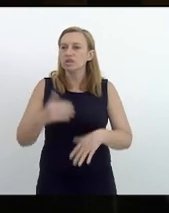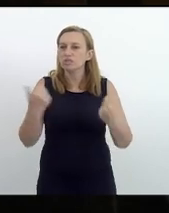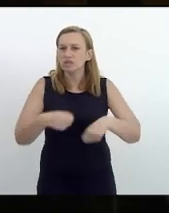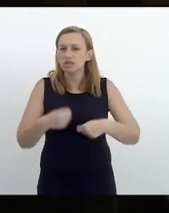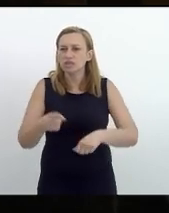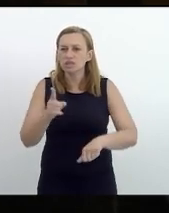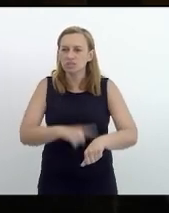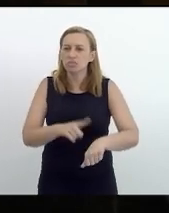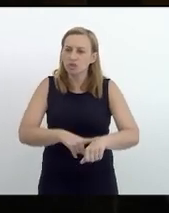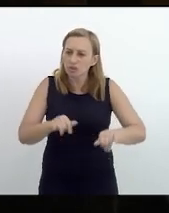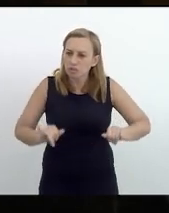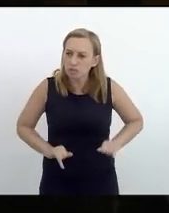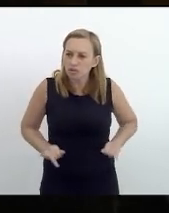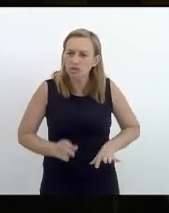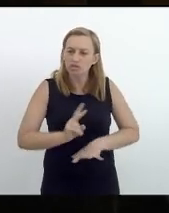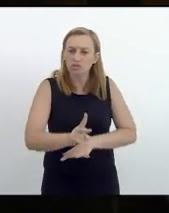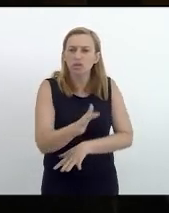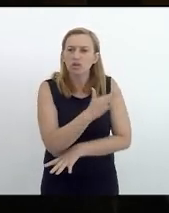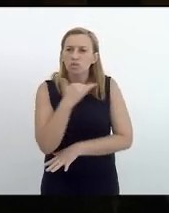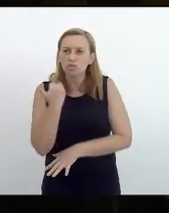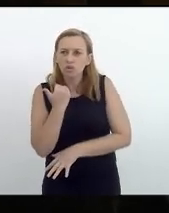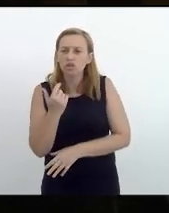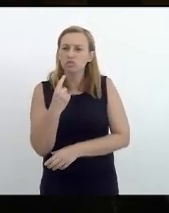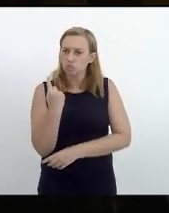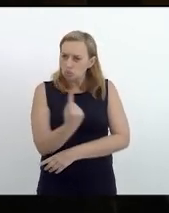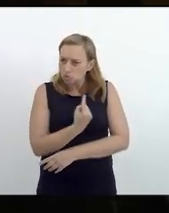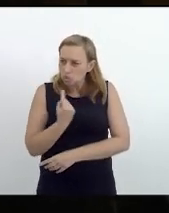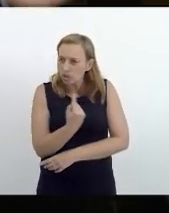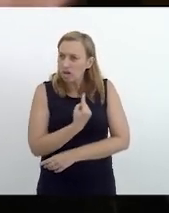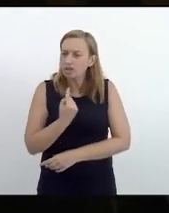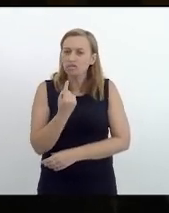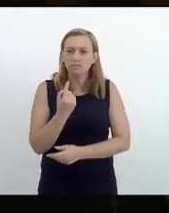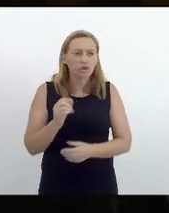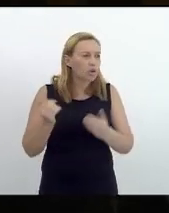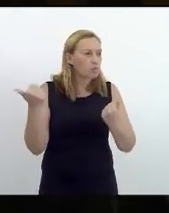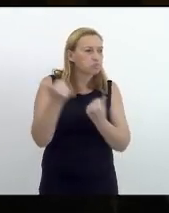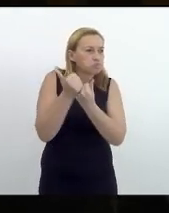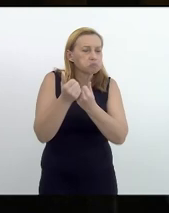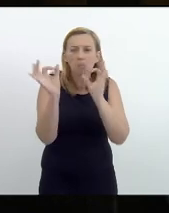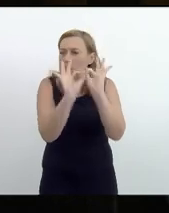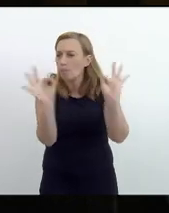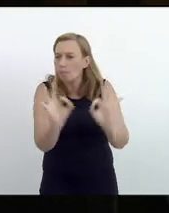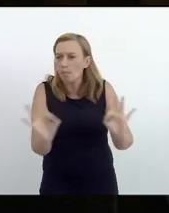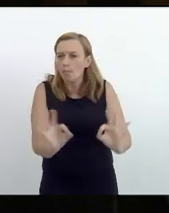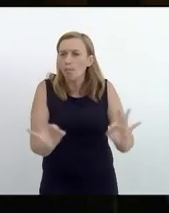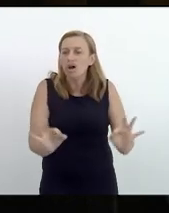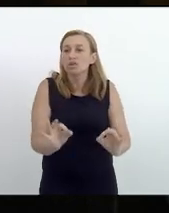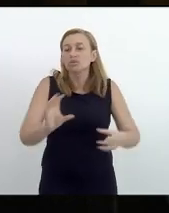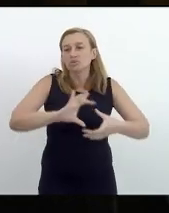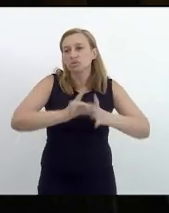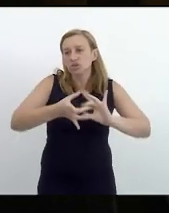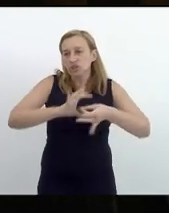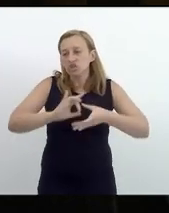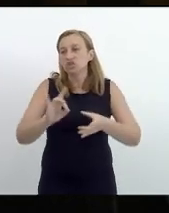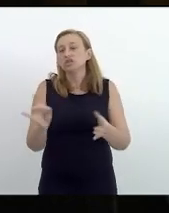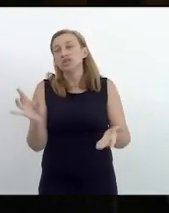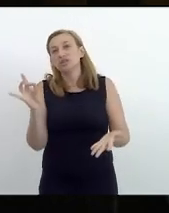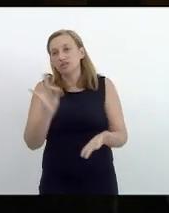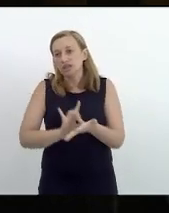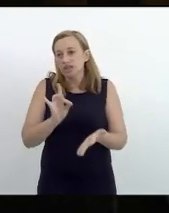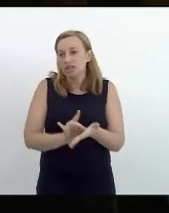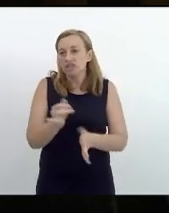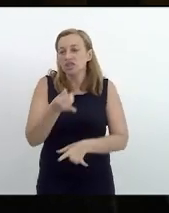segue sofrendo segue morrendo segue isolado segue sem apoio de ninguém no contexto dessa pandemia dessa verdadeira tragédia